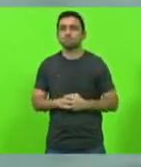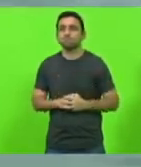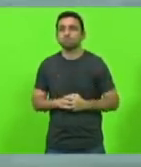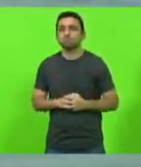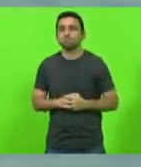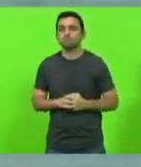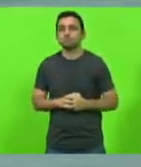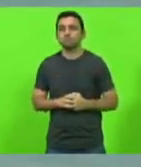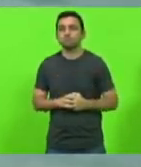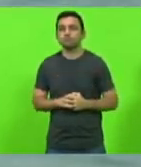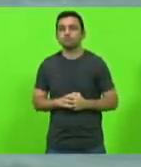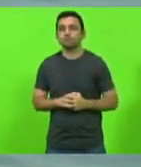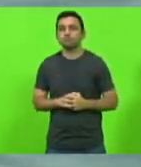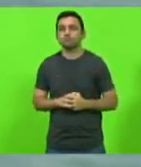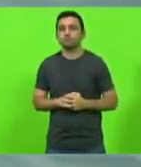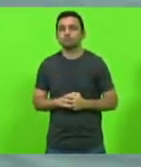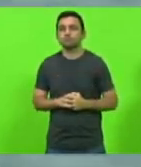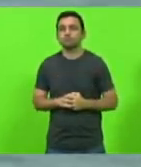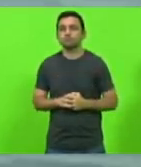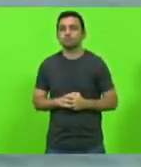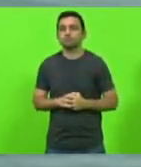aquele ali é os restos da embarcação